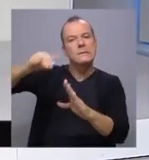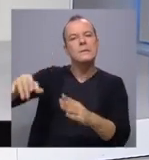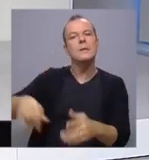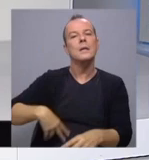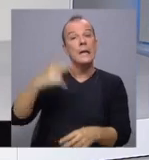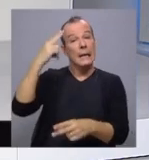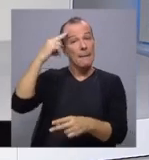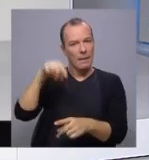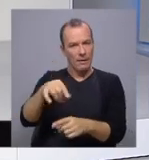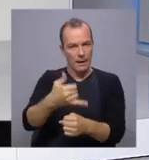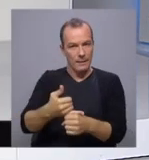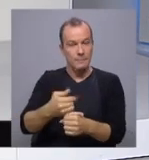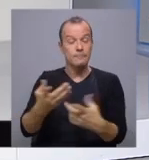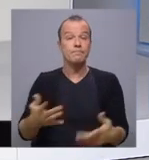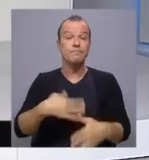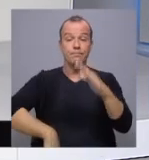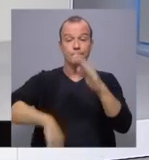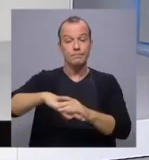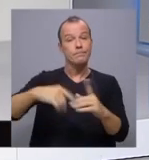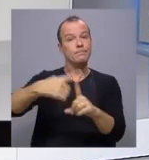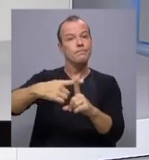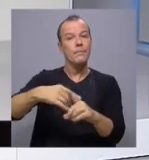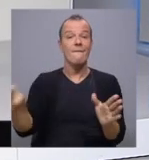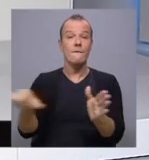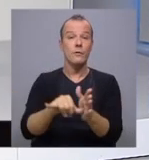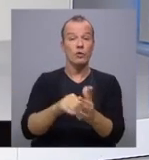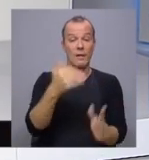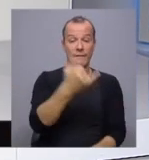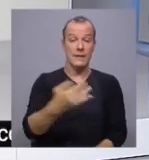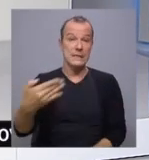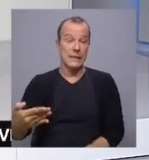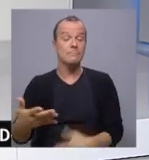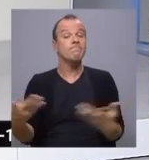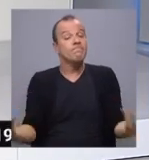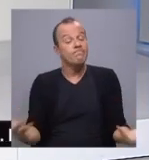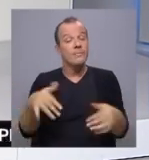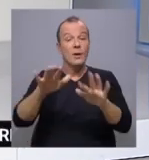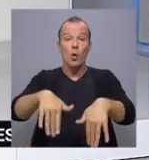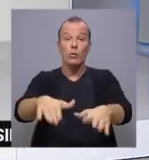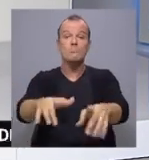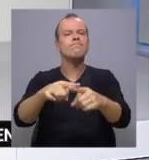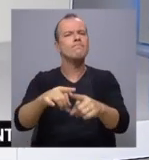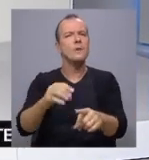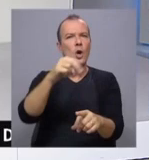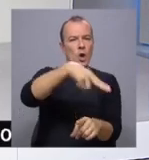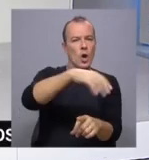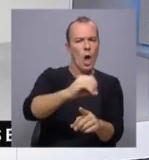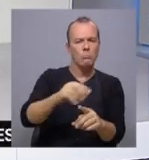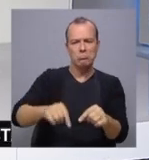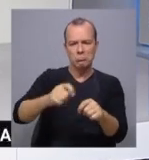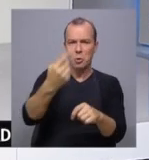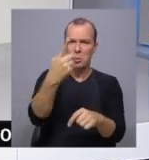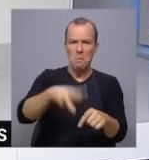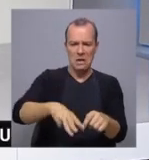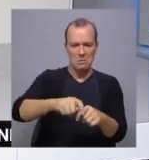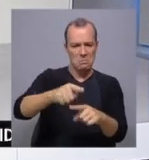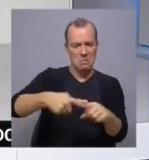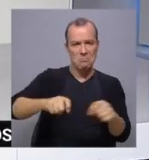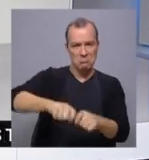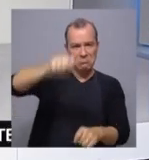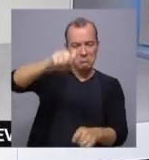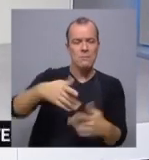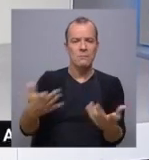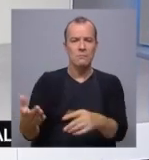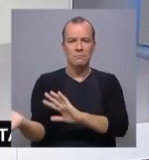ilha da Madeira. Temperatura máxima prevista para o Funchal de 27 graus, as ondas serão de nordeste com 1,5 a 2,5 e meio e serão